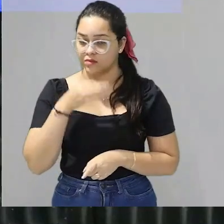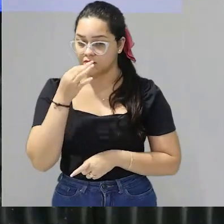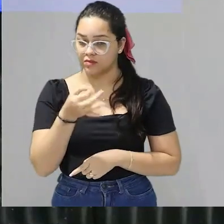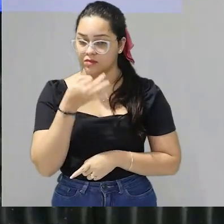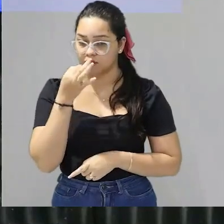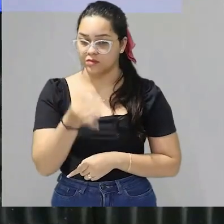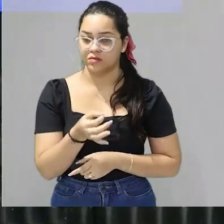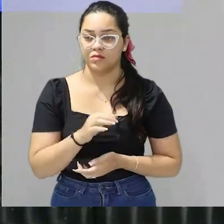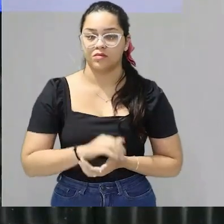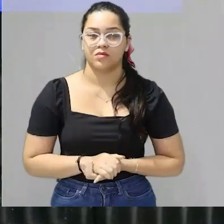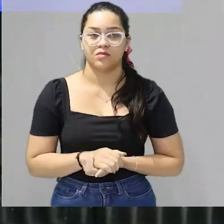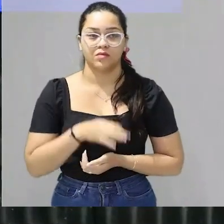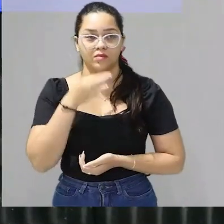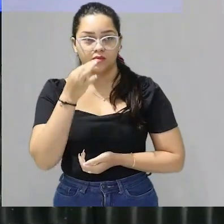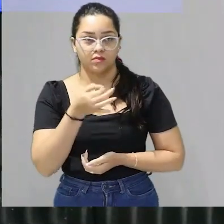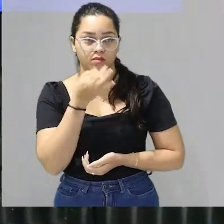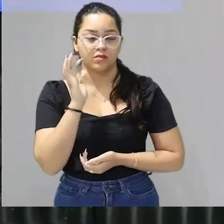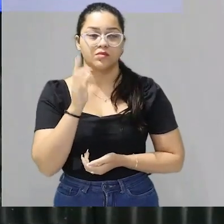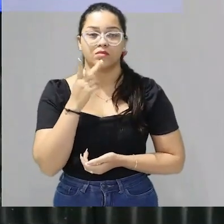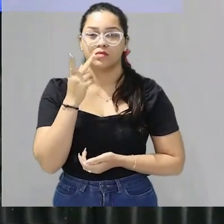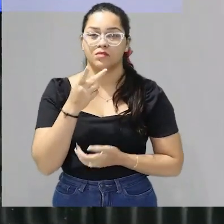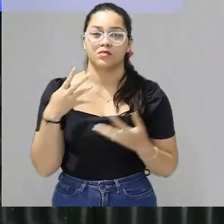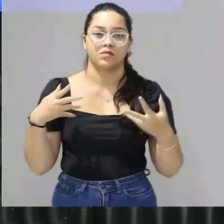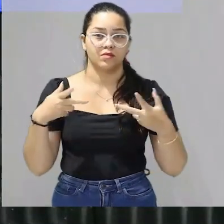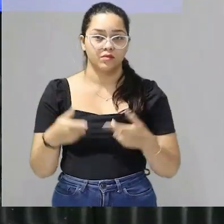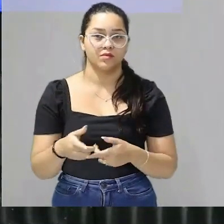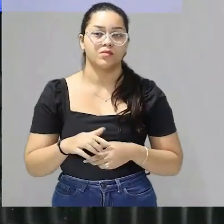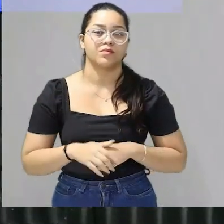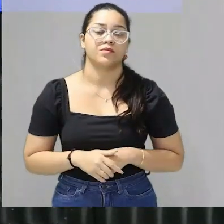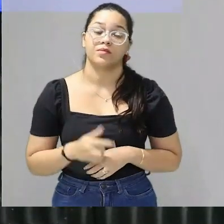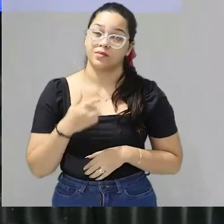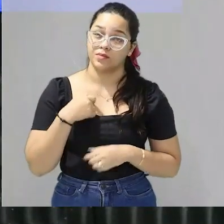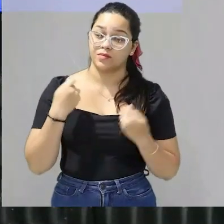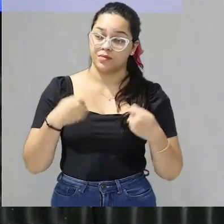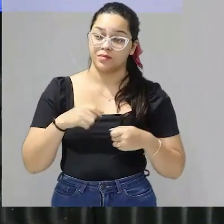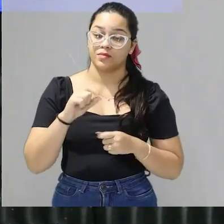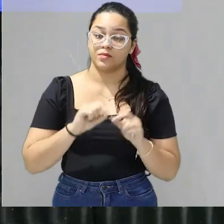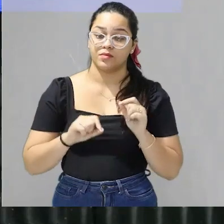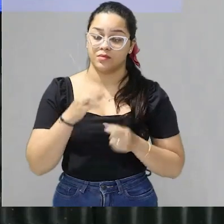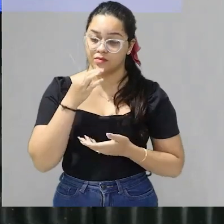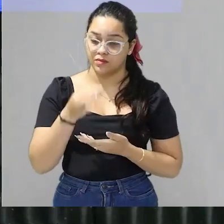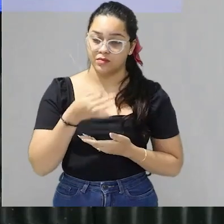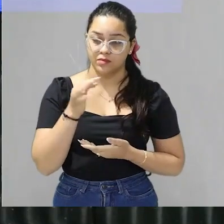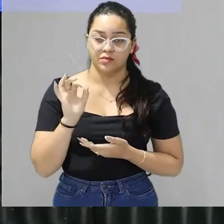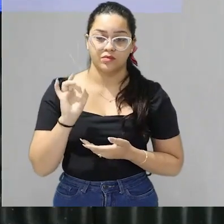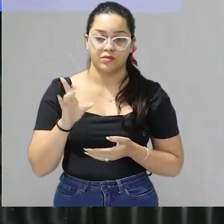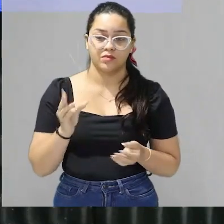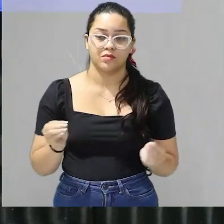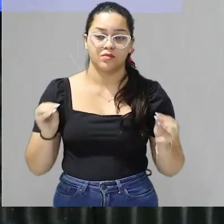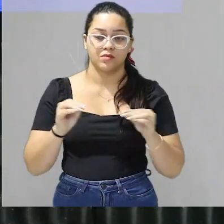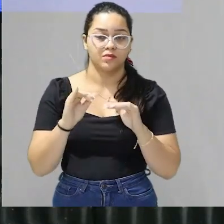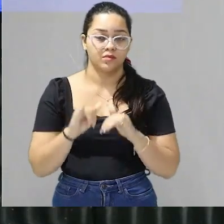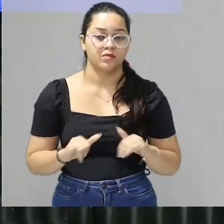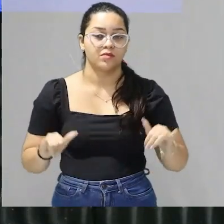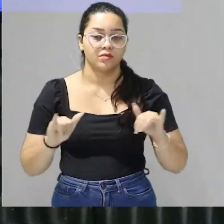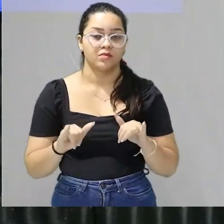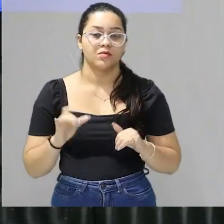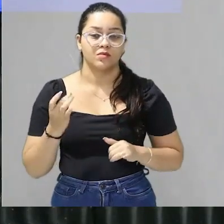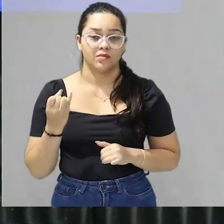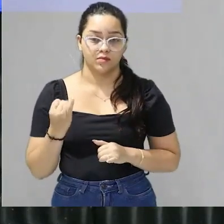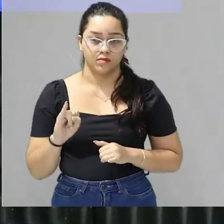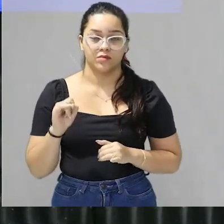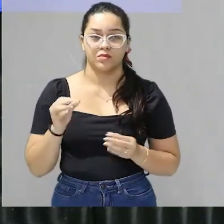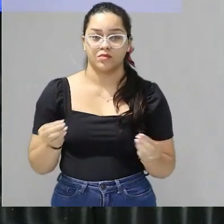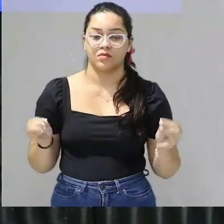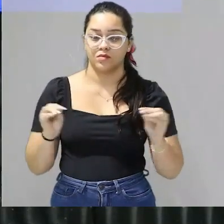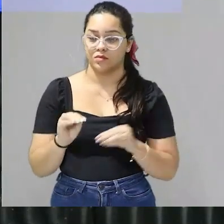argumentativos a palavra argumentativa já diz tudo ou seja eu preciso argumentar não só colocar informações se fosse para